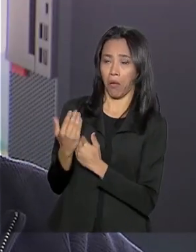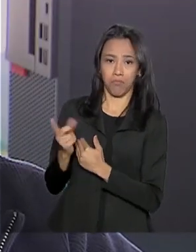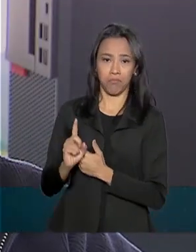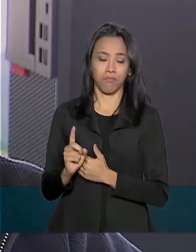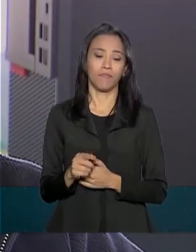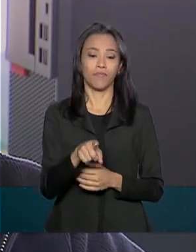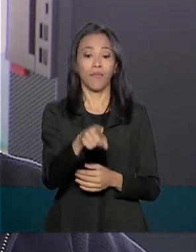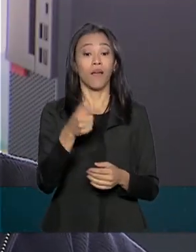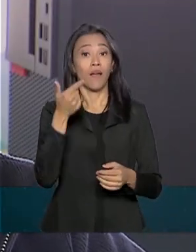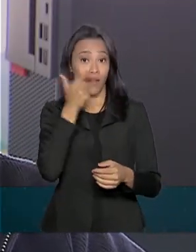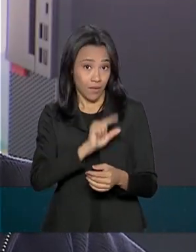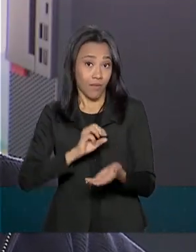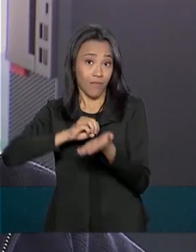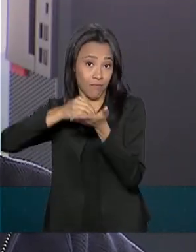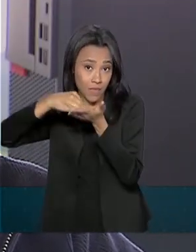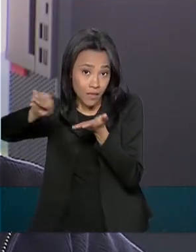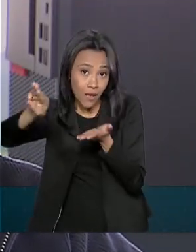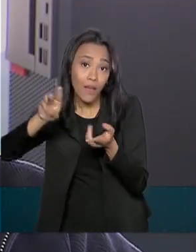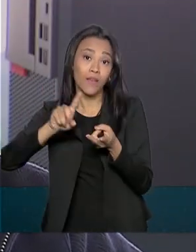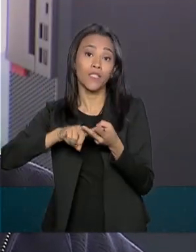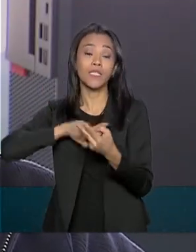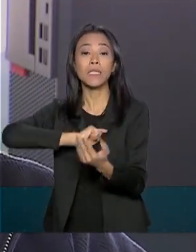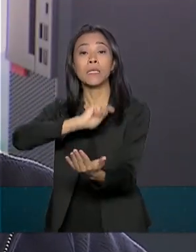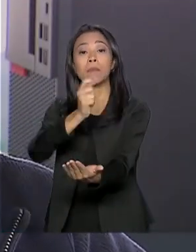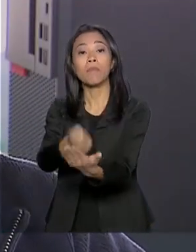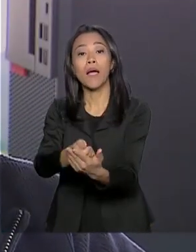mensagem, pagar uma conta,